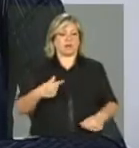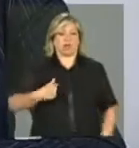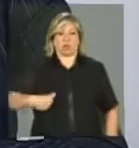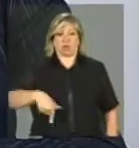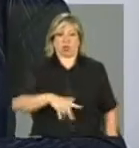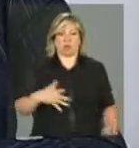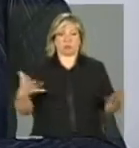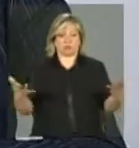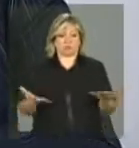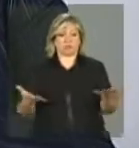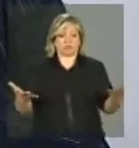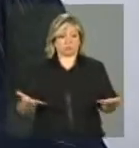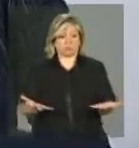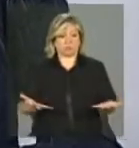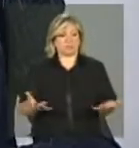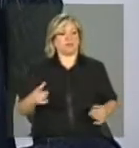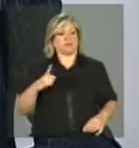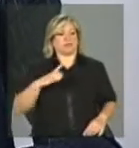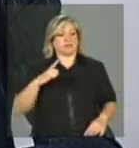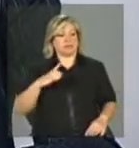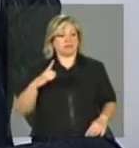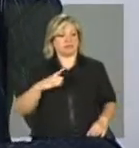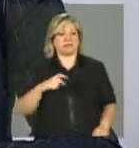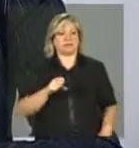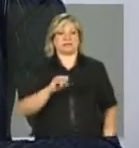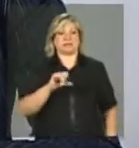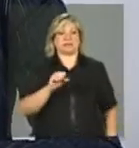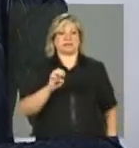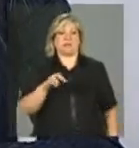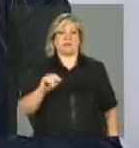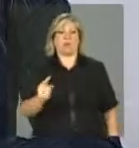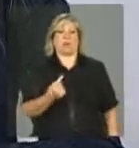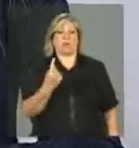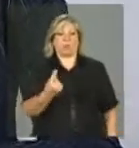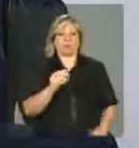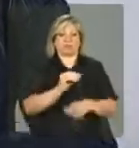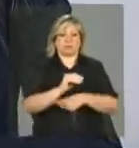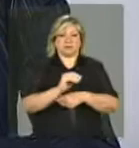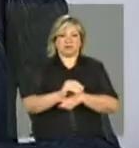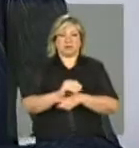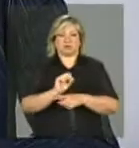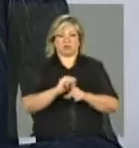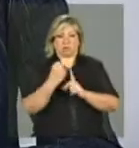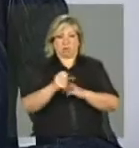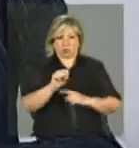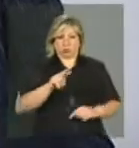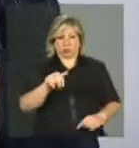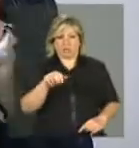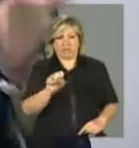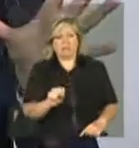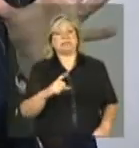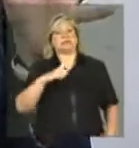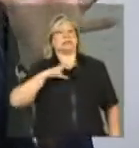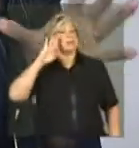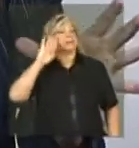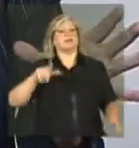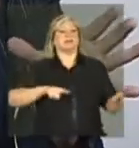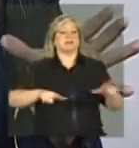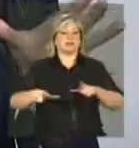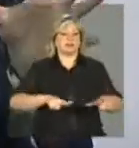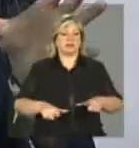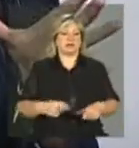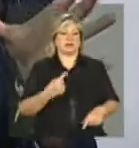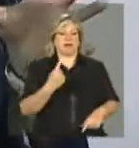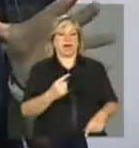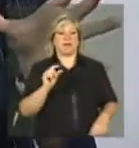hoje atua através do Sistema Único de Assistência Social que tem dois equipamentos públicos básicos de atuação. Um é o Centro de